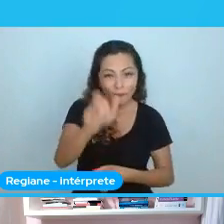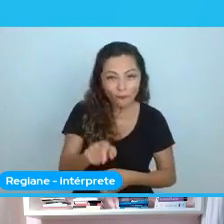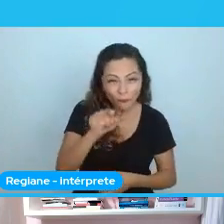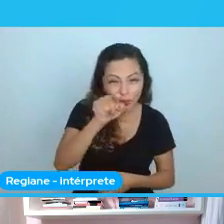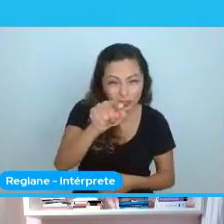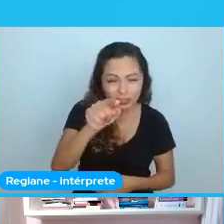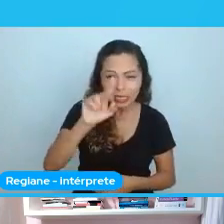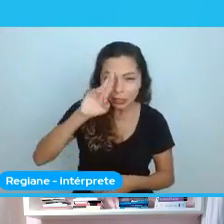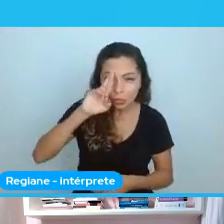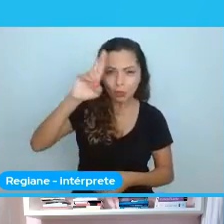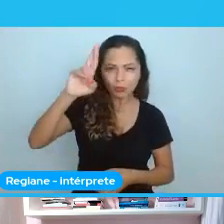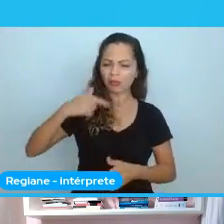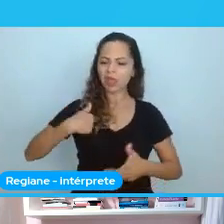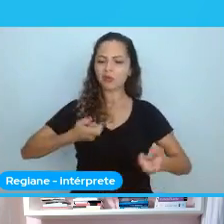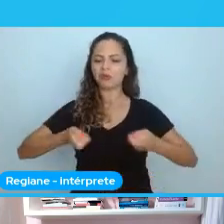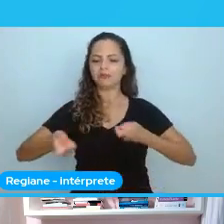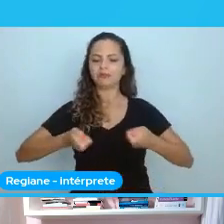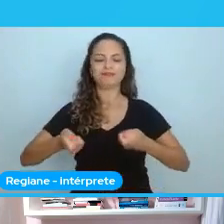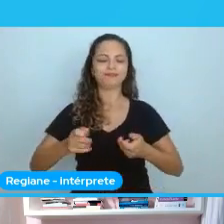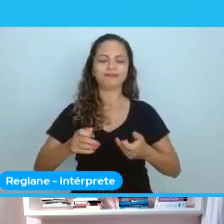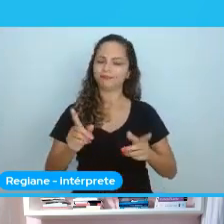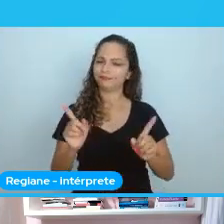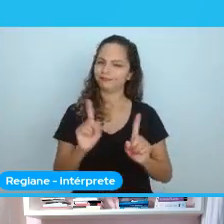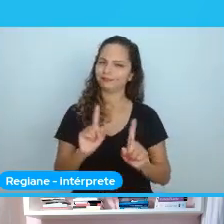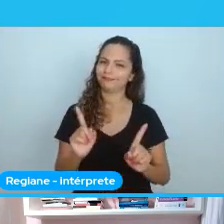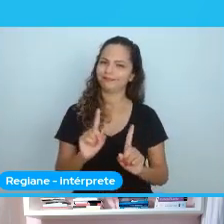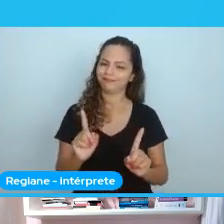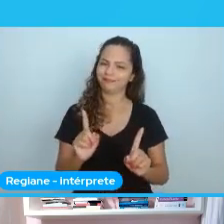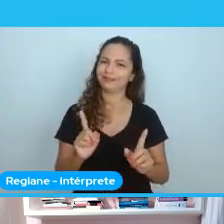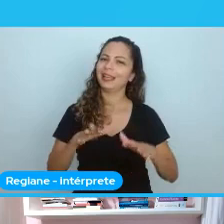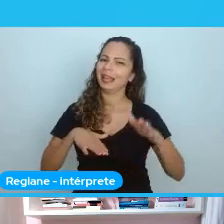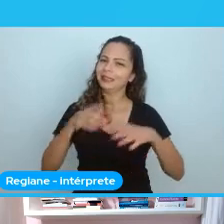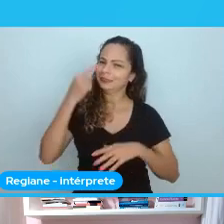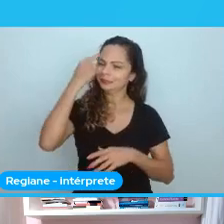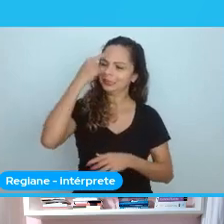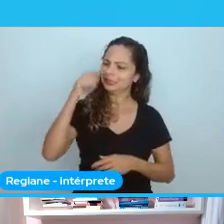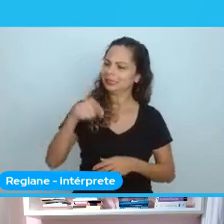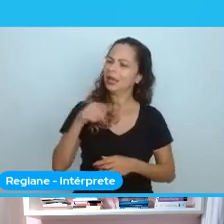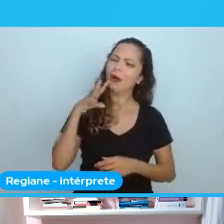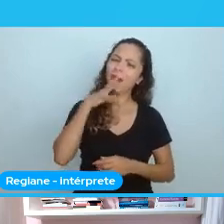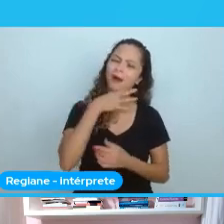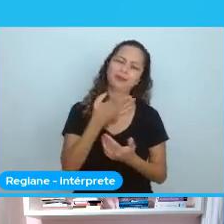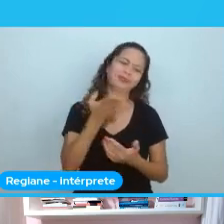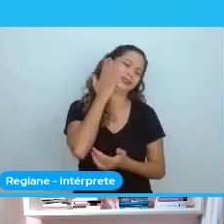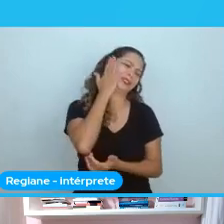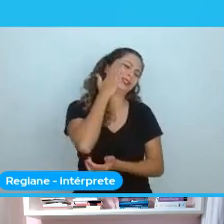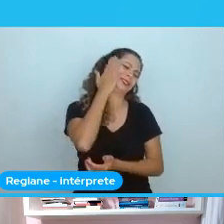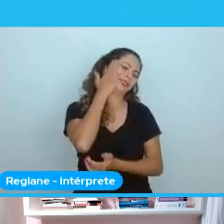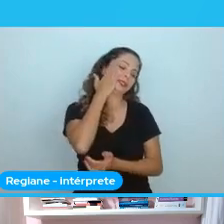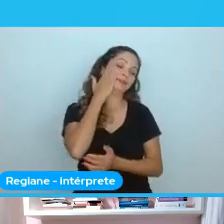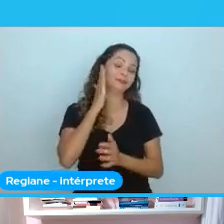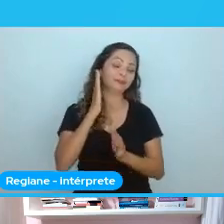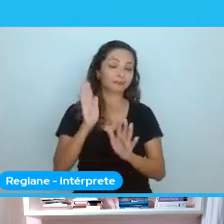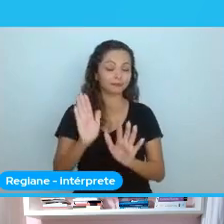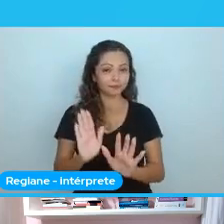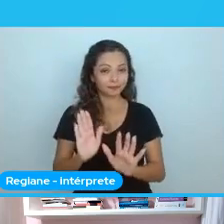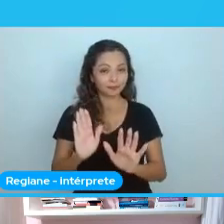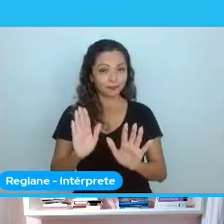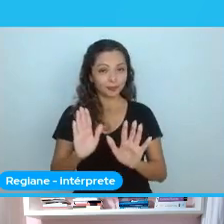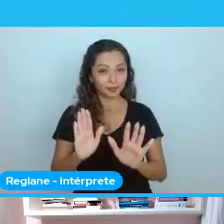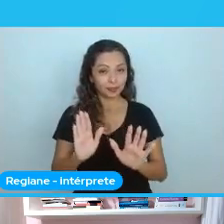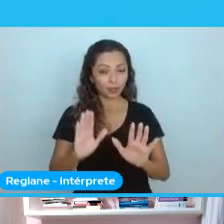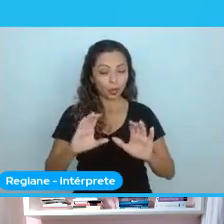óbvio para a gente. Às vezes... A ideia de que comunidade é coletiva é tipo... Ok. Entendi.